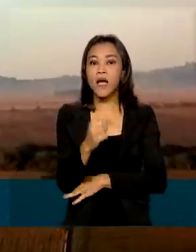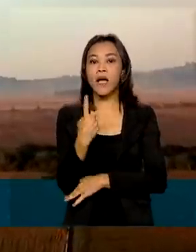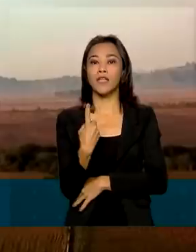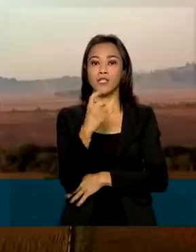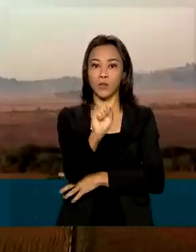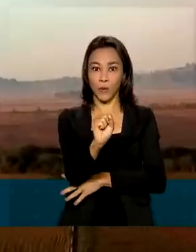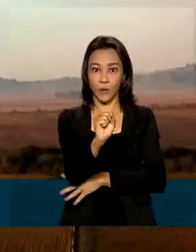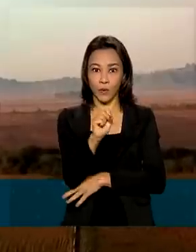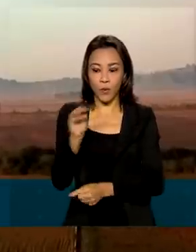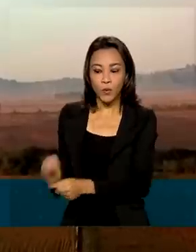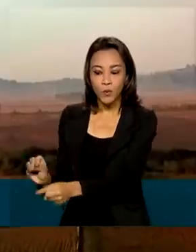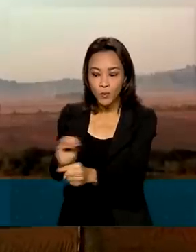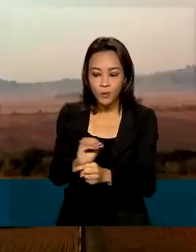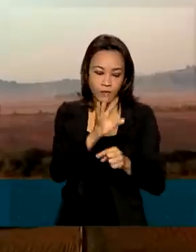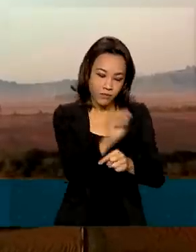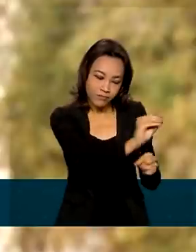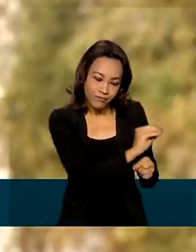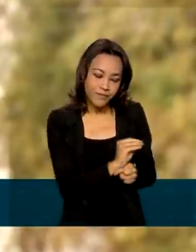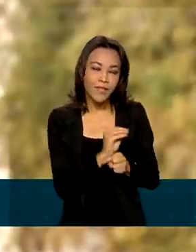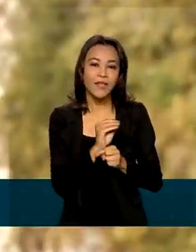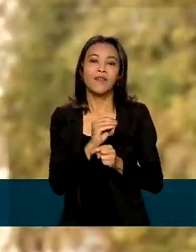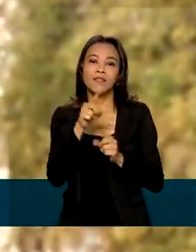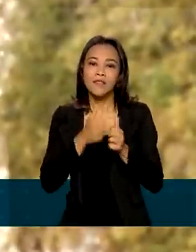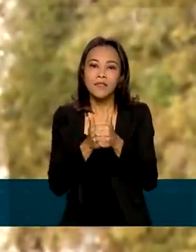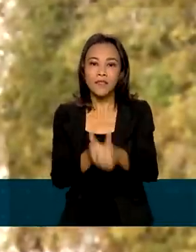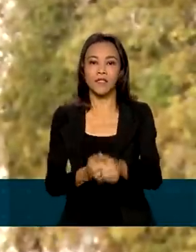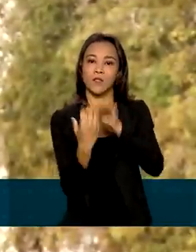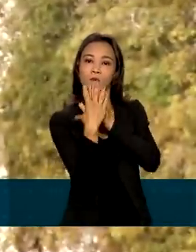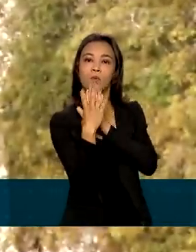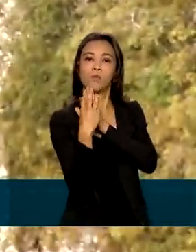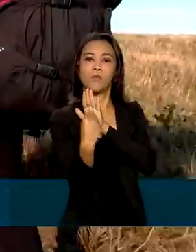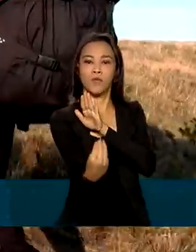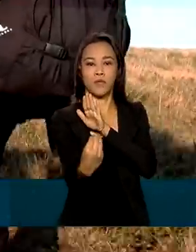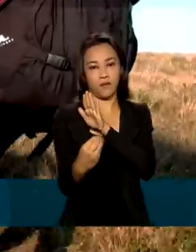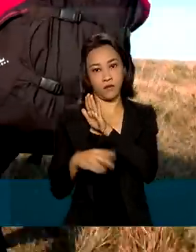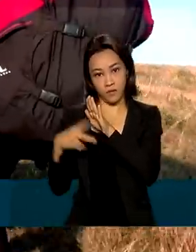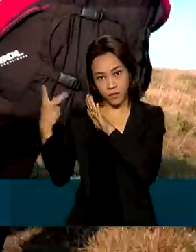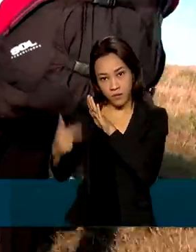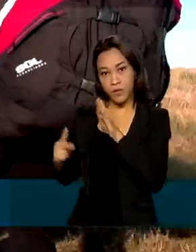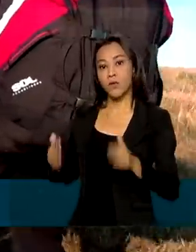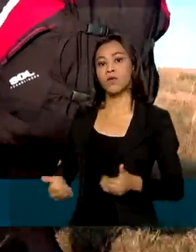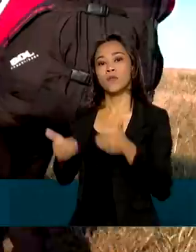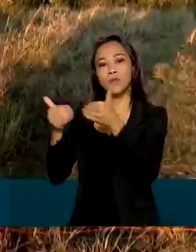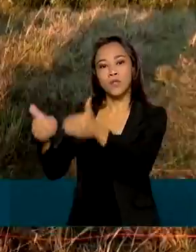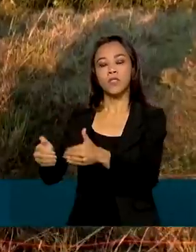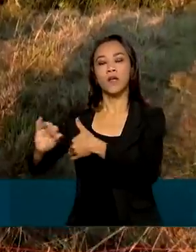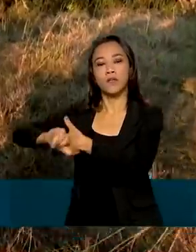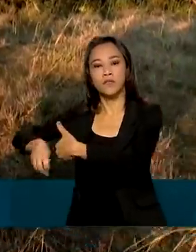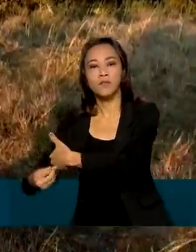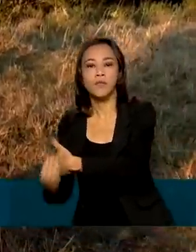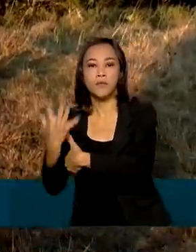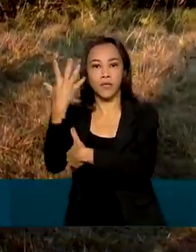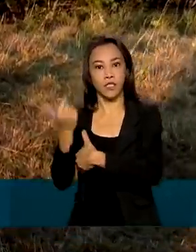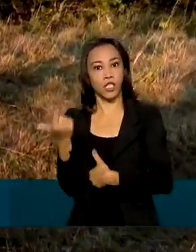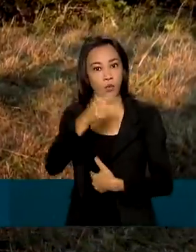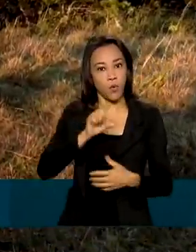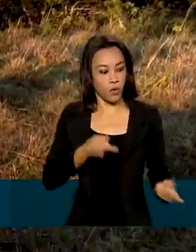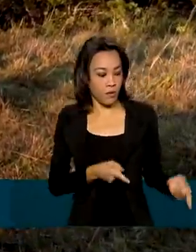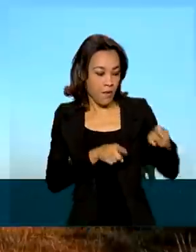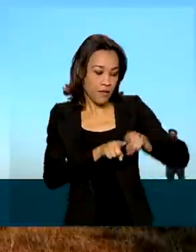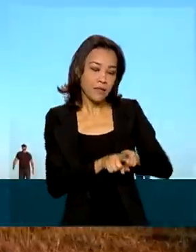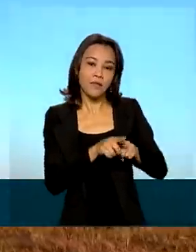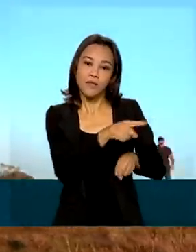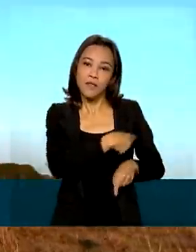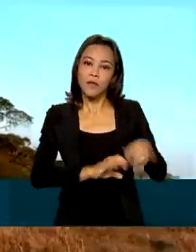conservação, incluídas no modelo de concessões do Ministério do Meio Ambiente e o Programa de Parcerias e Investimentos. Este